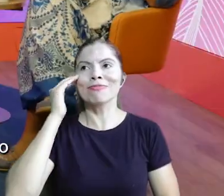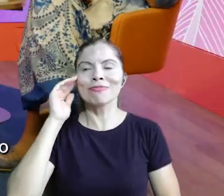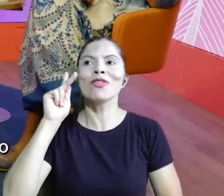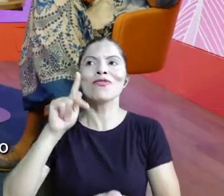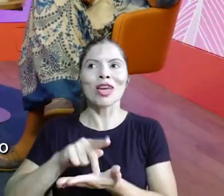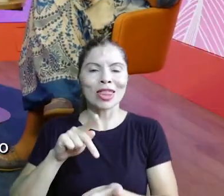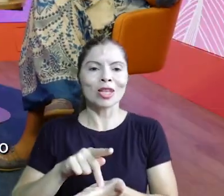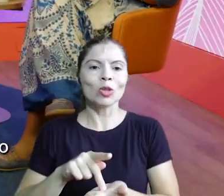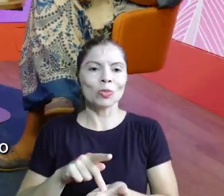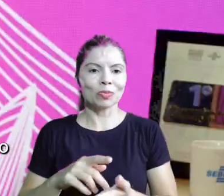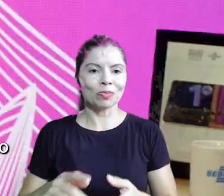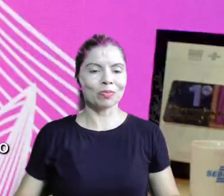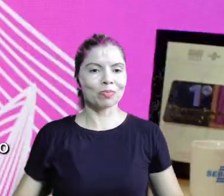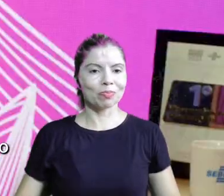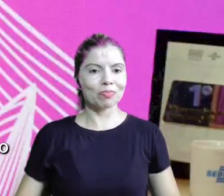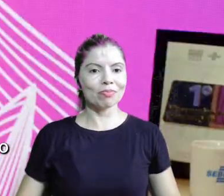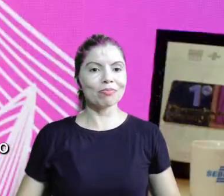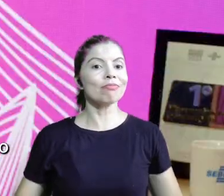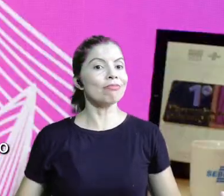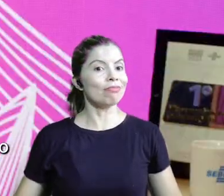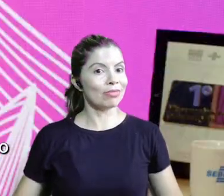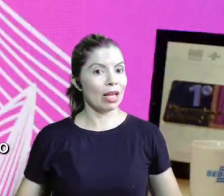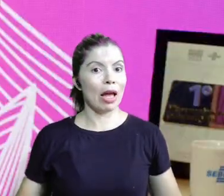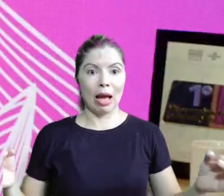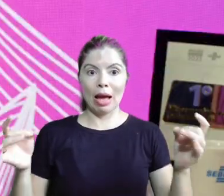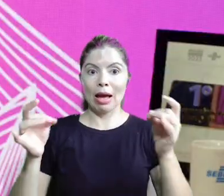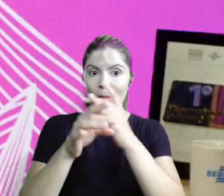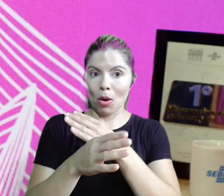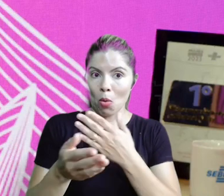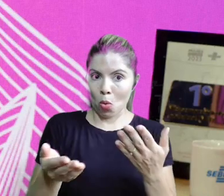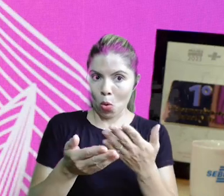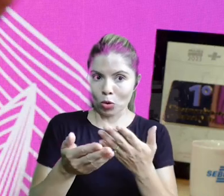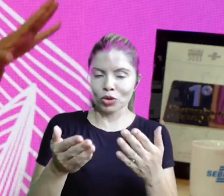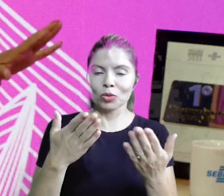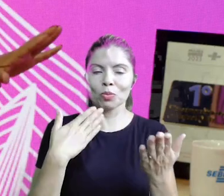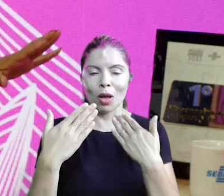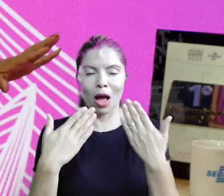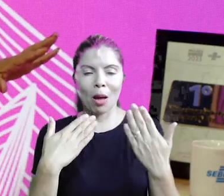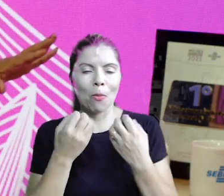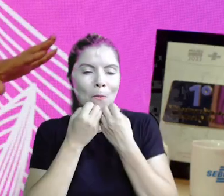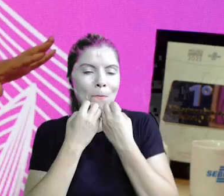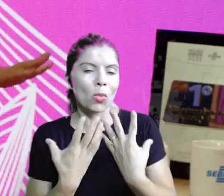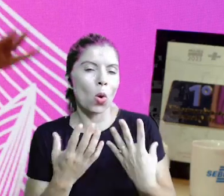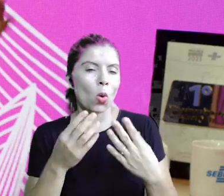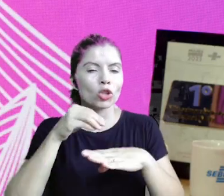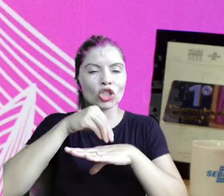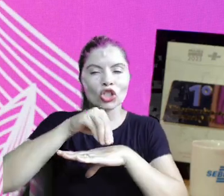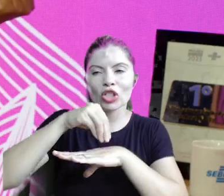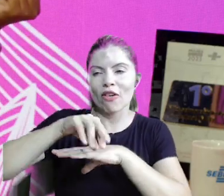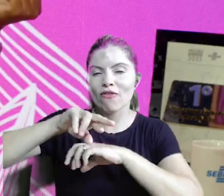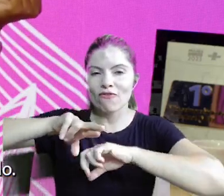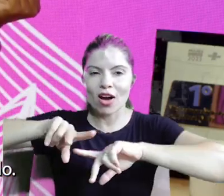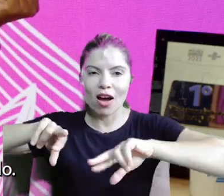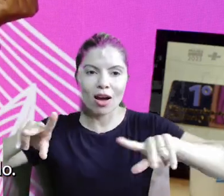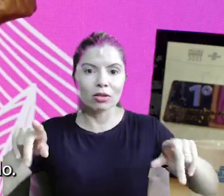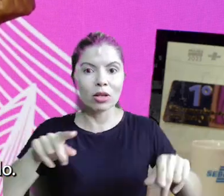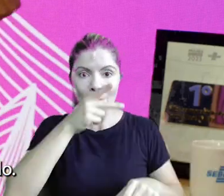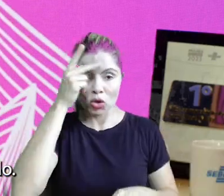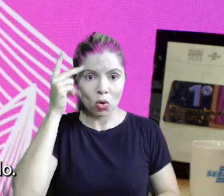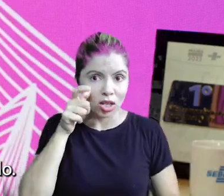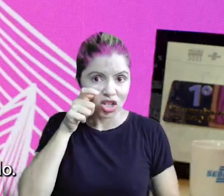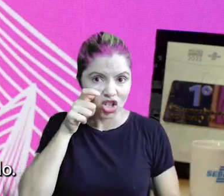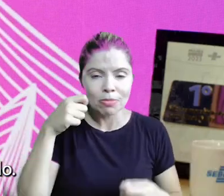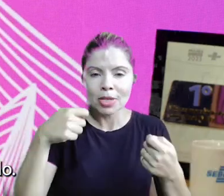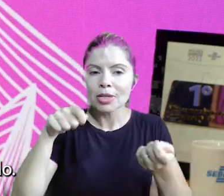E gente, para encerrar esse bate-papo alto astral, lotado de dicas, não, quem for assistir esse programa